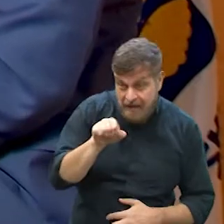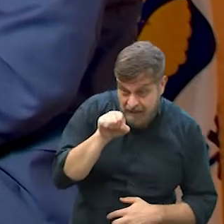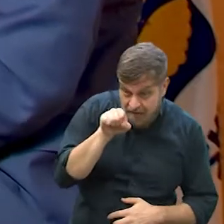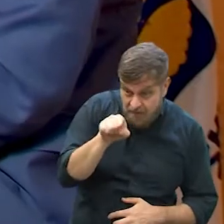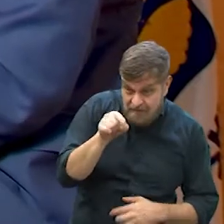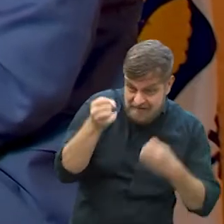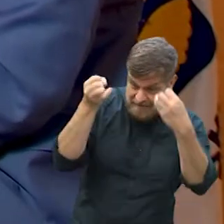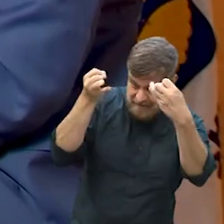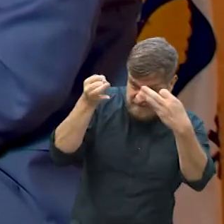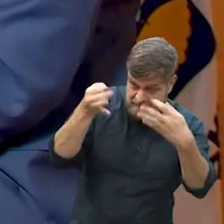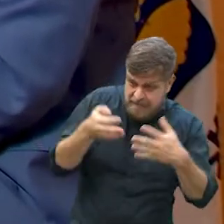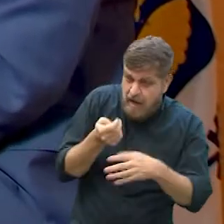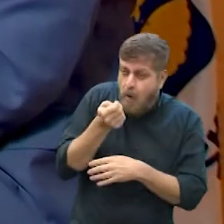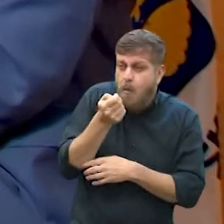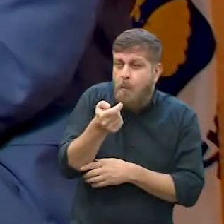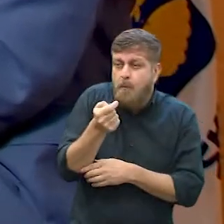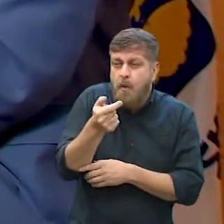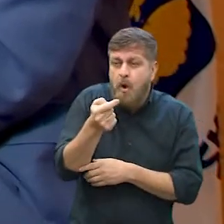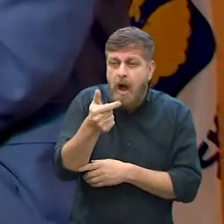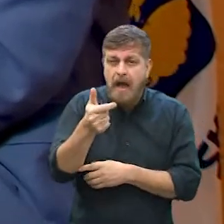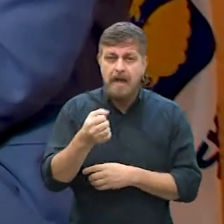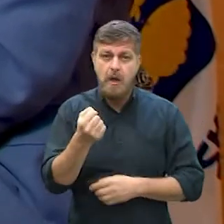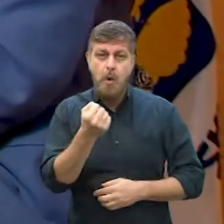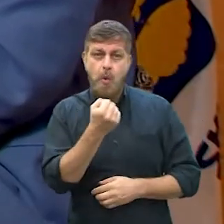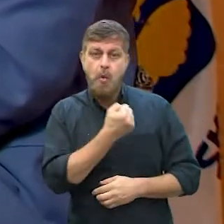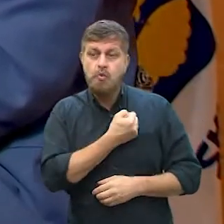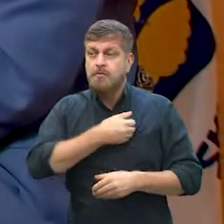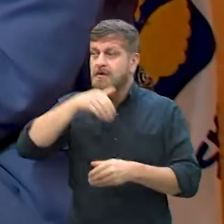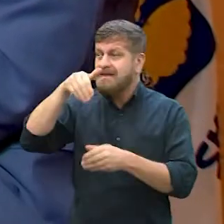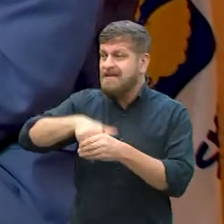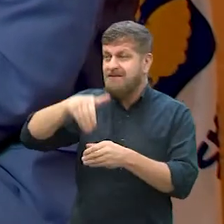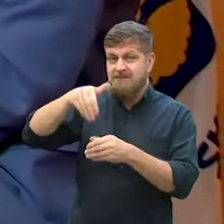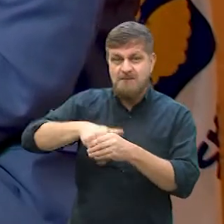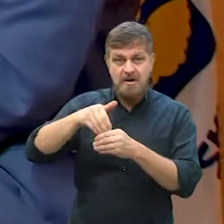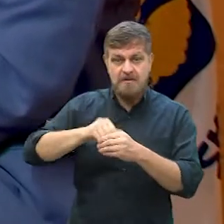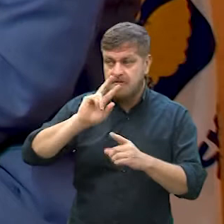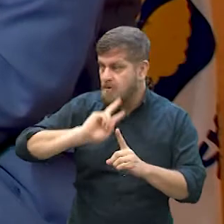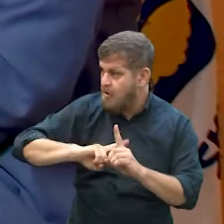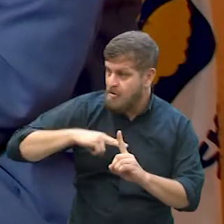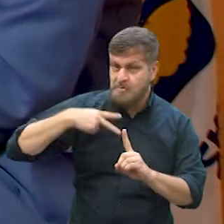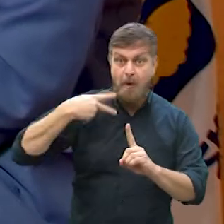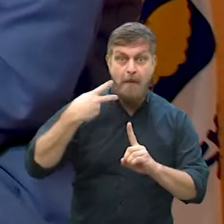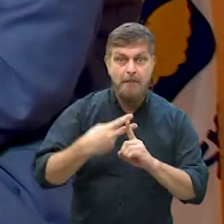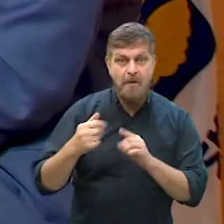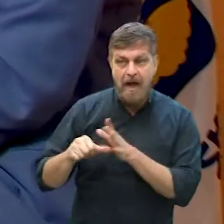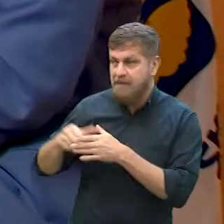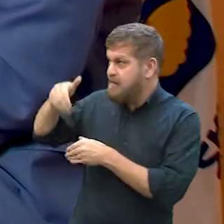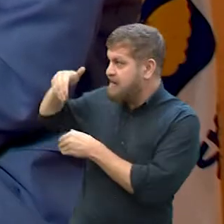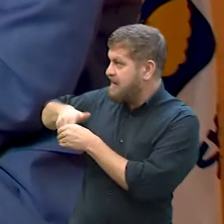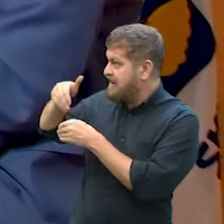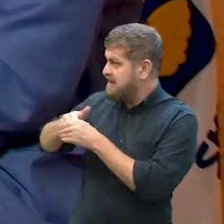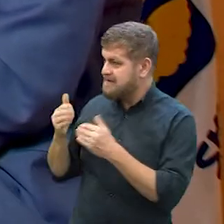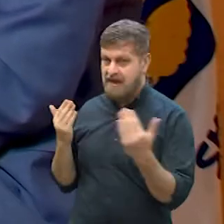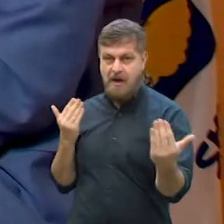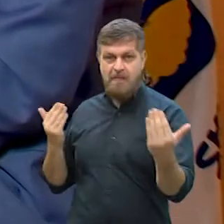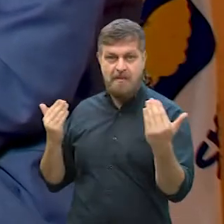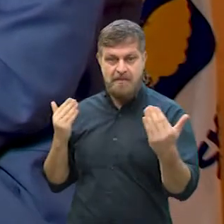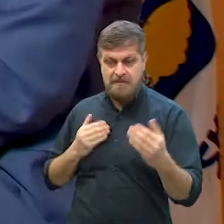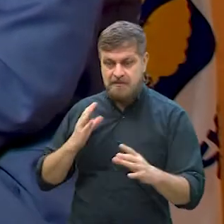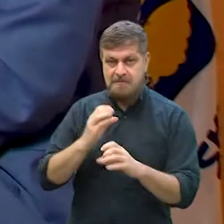que o senhor falasse, começasse a falar um pouquinho do número de votos. O senhor dobrou da primeira eleição para cá,